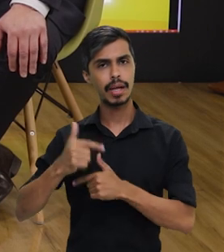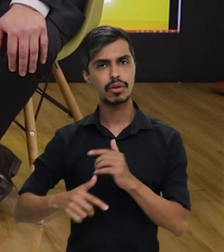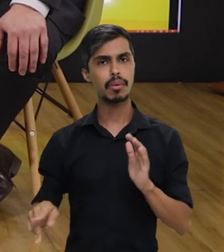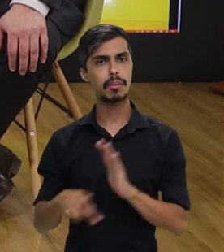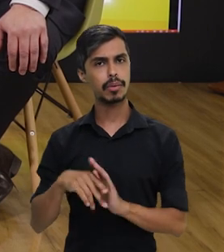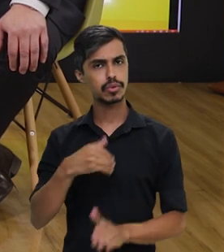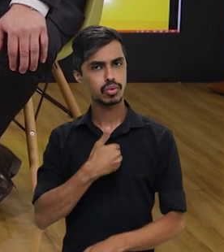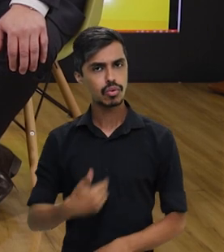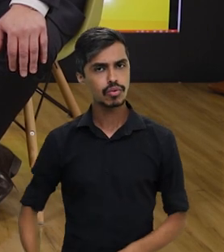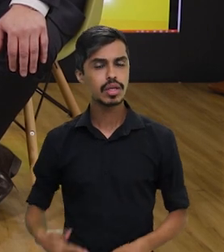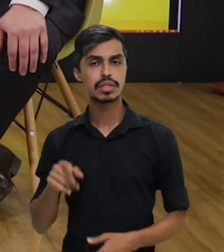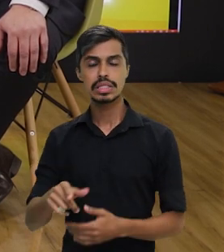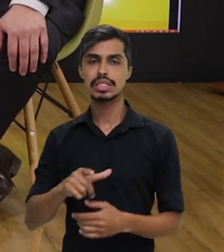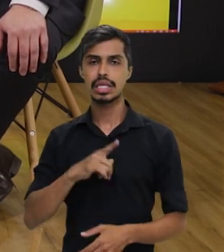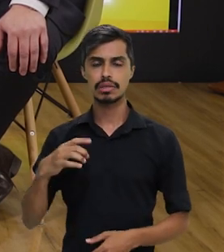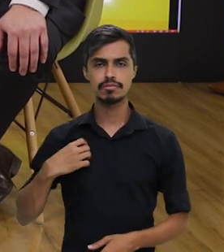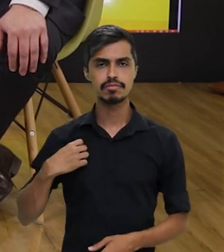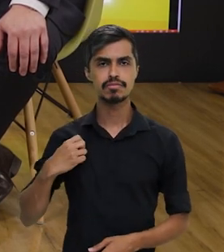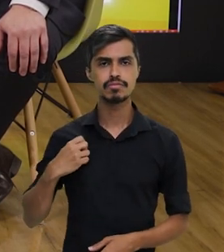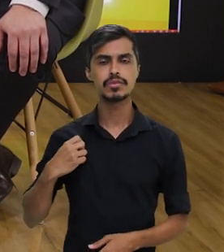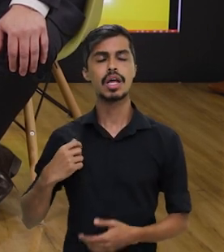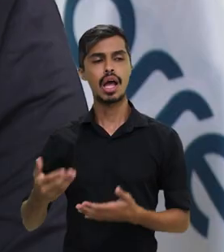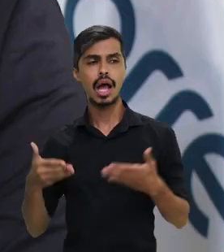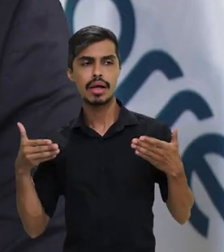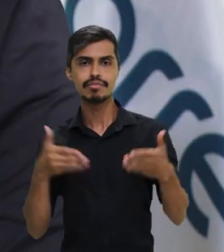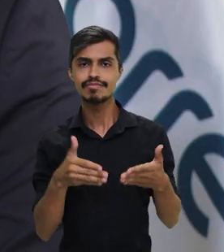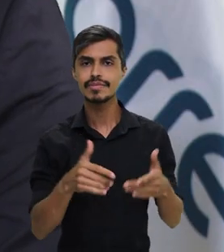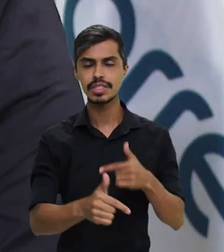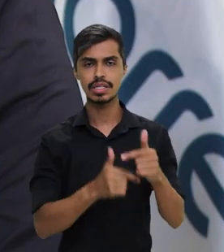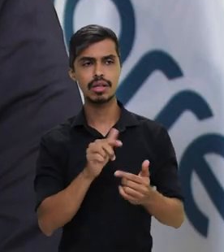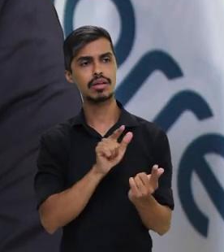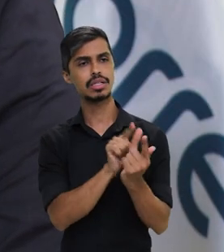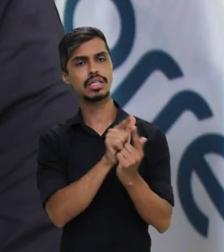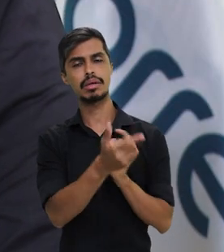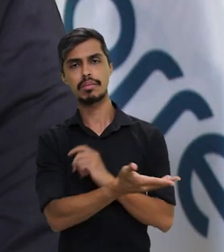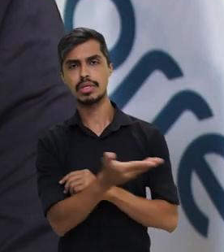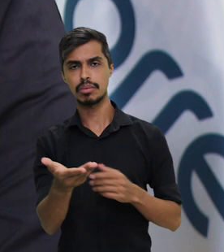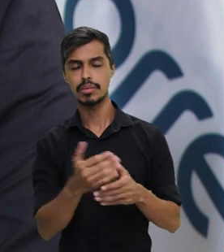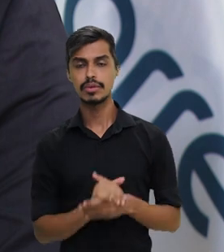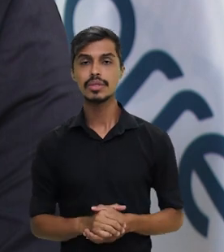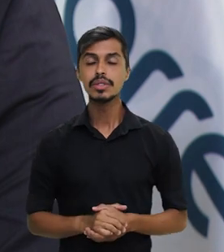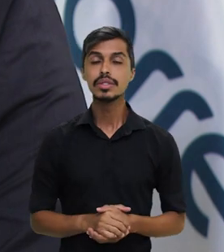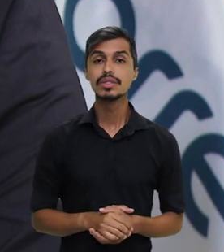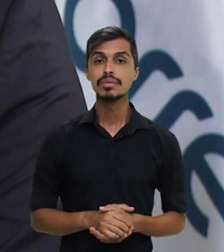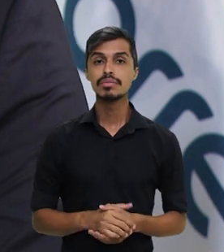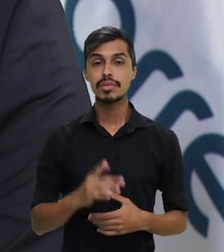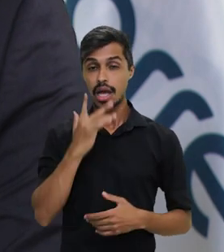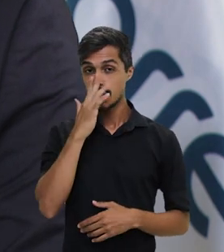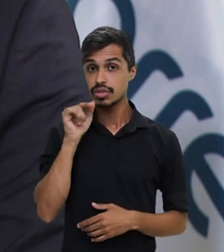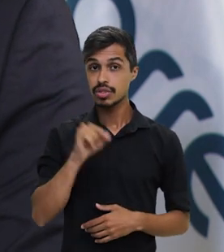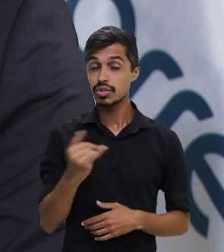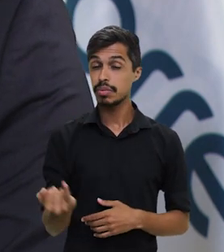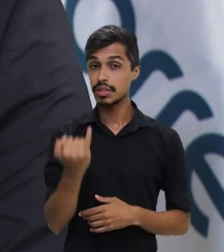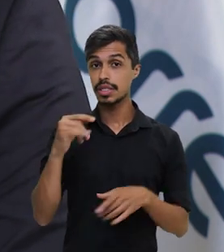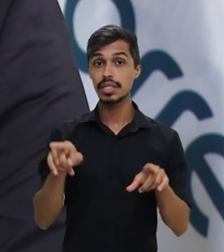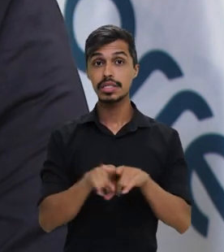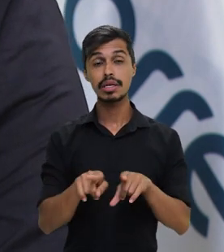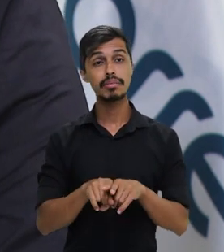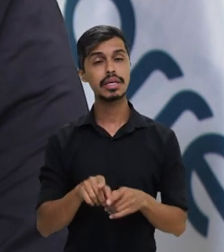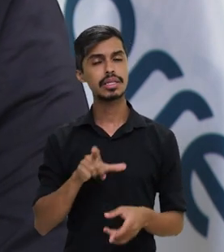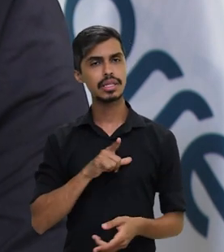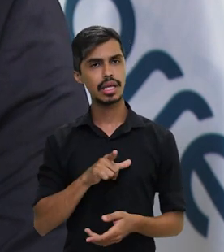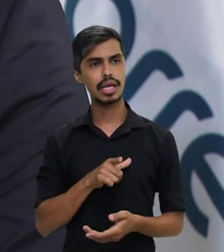compromisso de prestação de serviço com a população. Eu acho que esse é um ponto muito importante. Mas você tem a